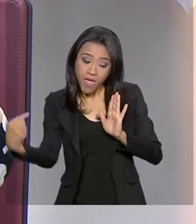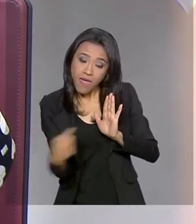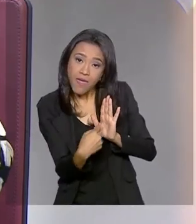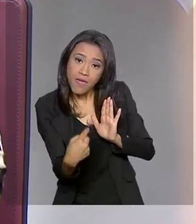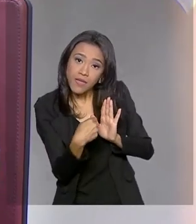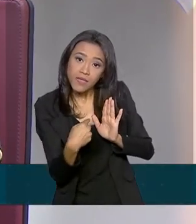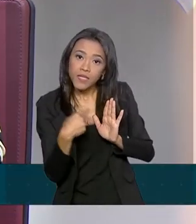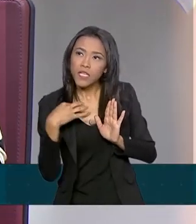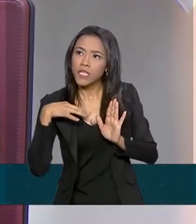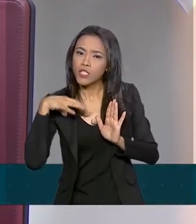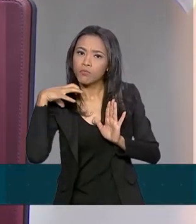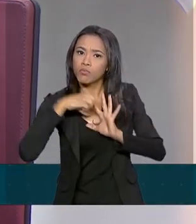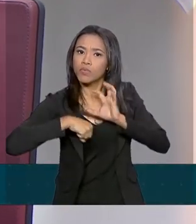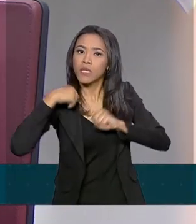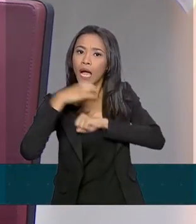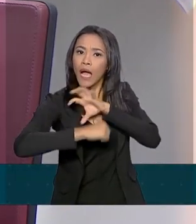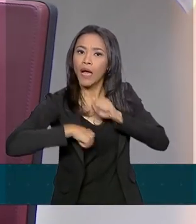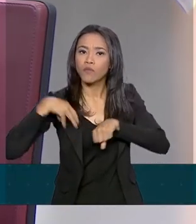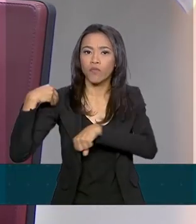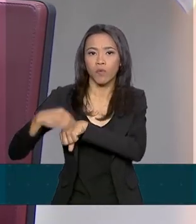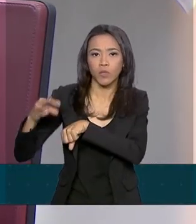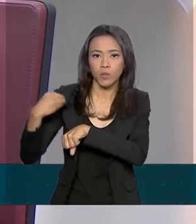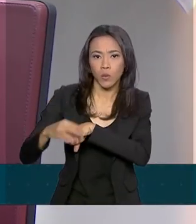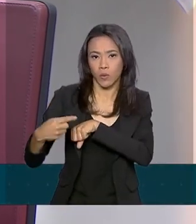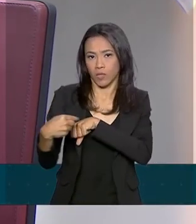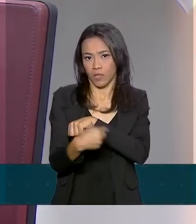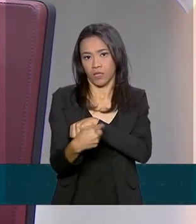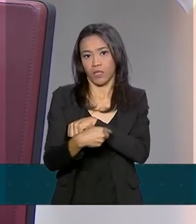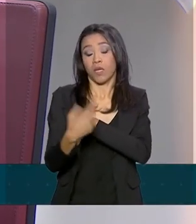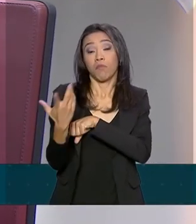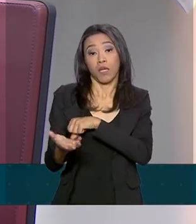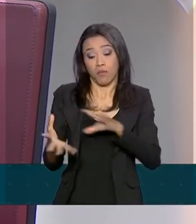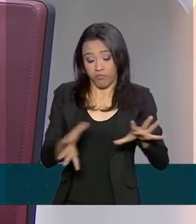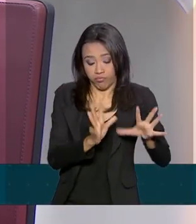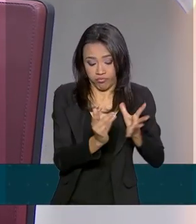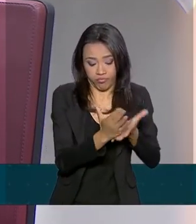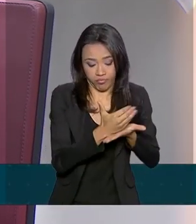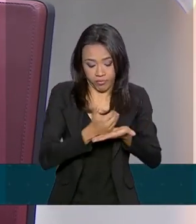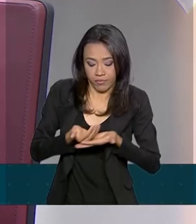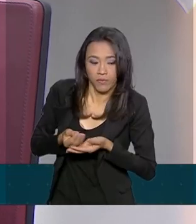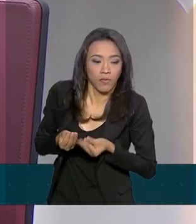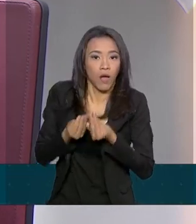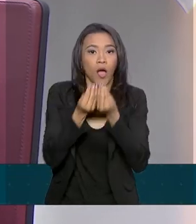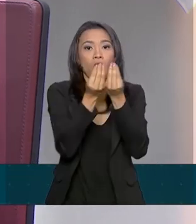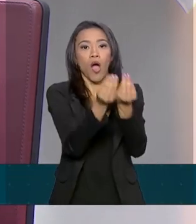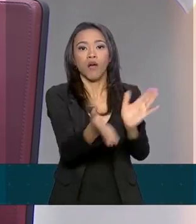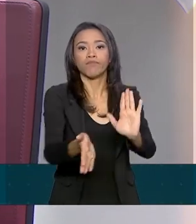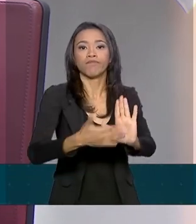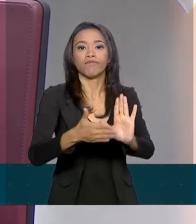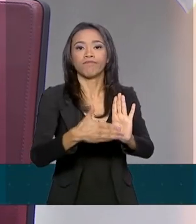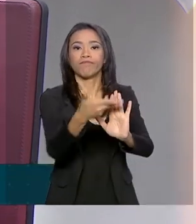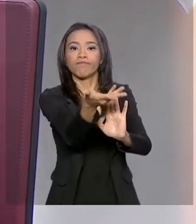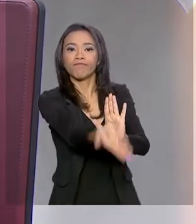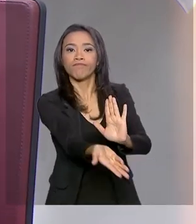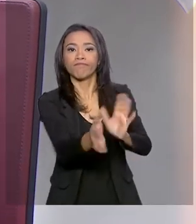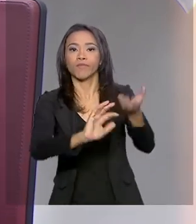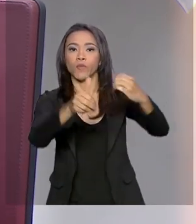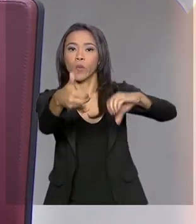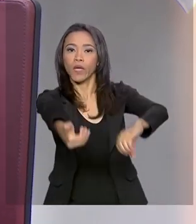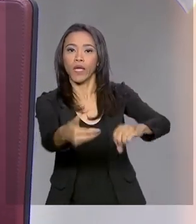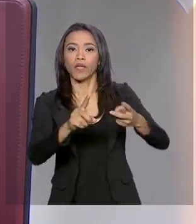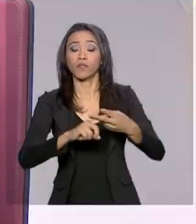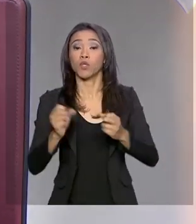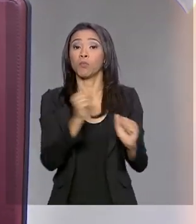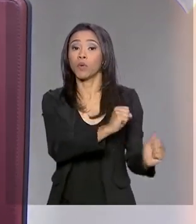buscado fontes e informações, inclusive, para que o Congresso Nacional conduza as propostas legislativas e para que o